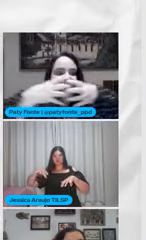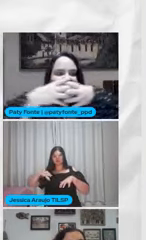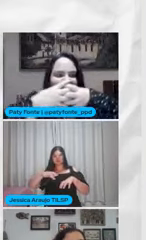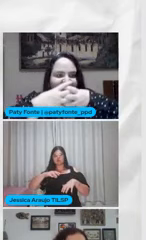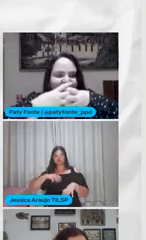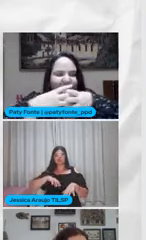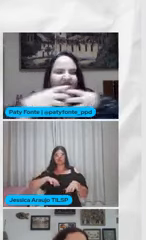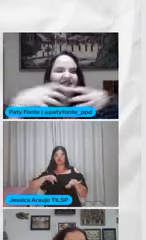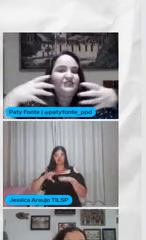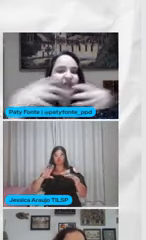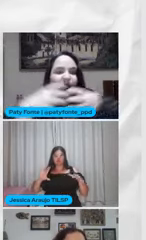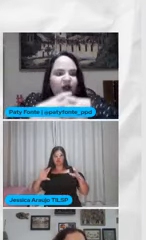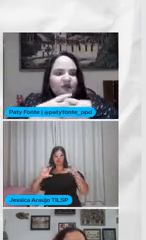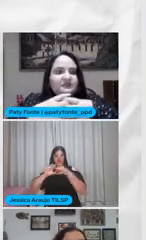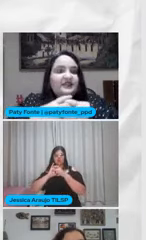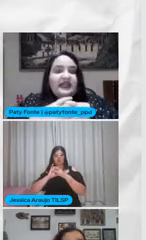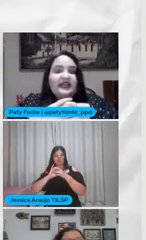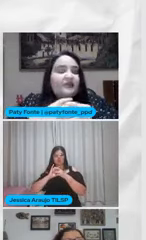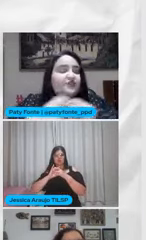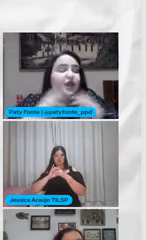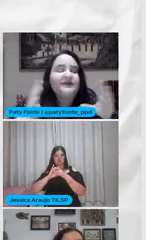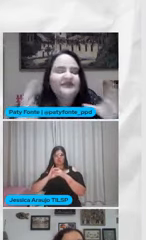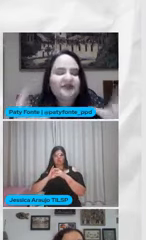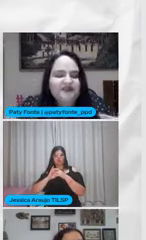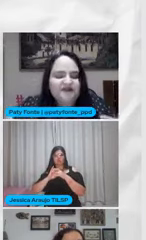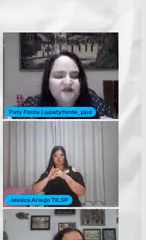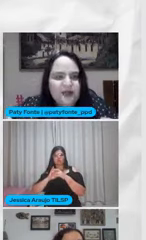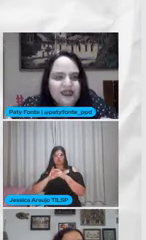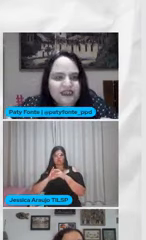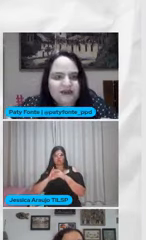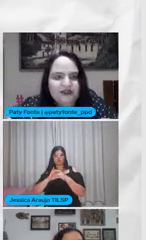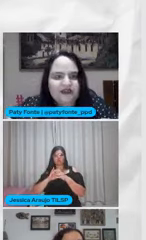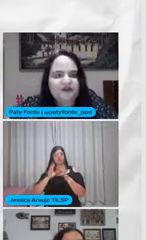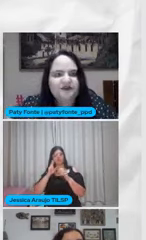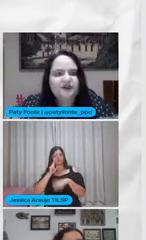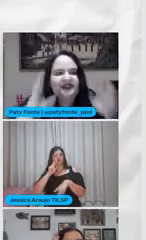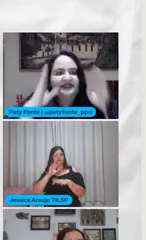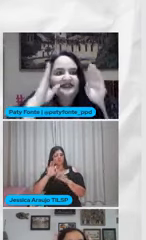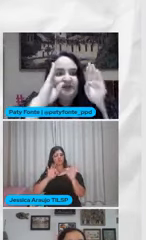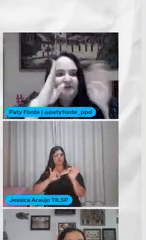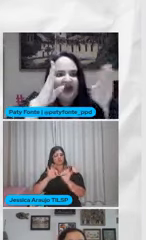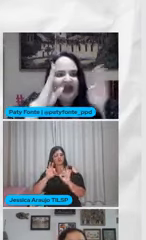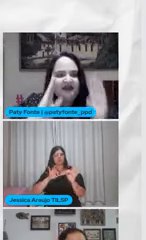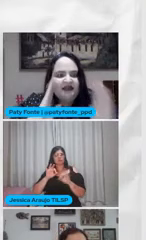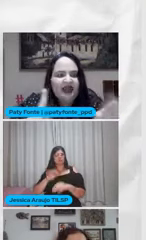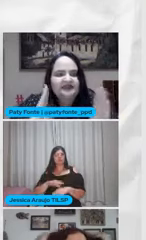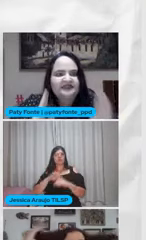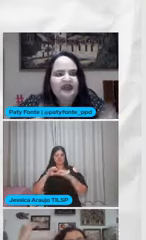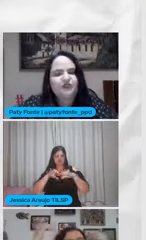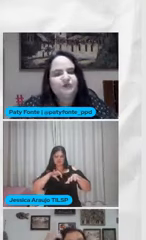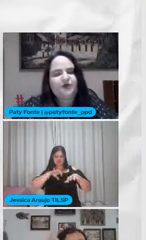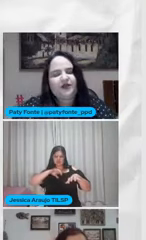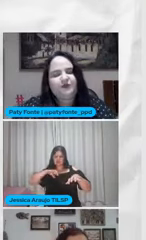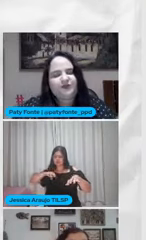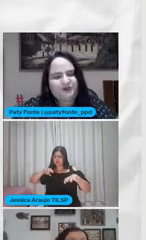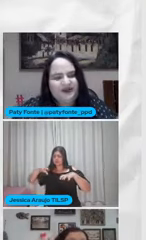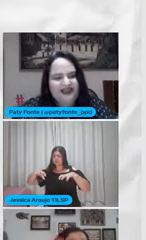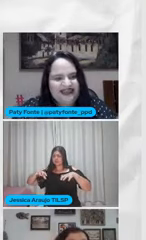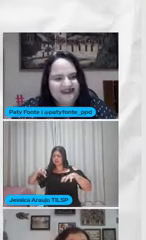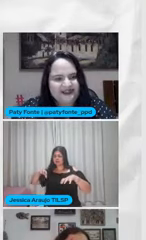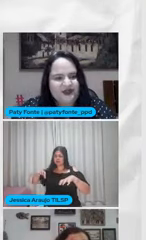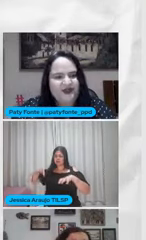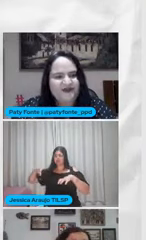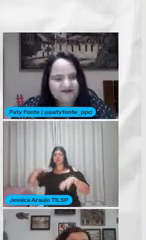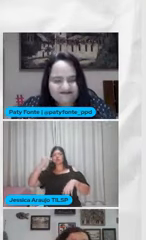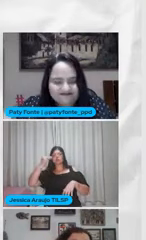conectam Na logo São interligados Mas aí você vai ver O planejamento Da professora Ela separa As aulas Por campos de